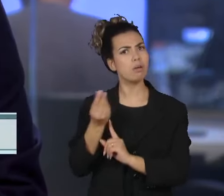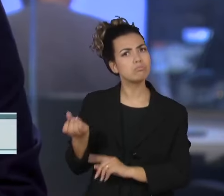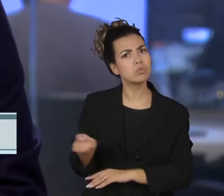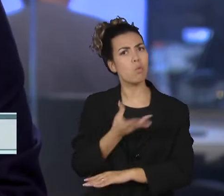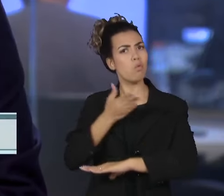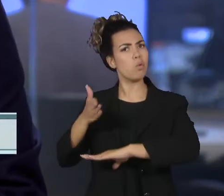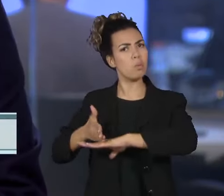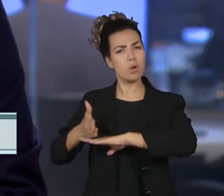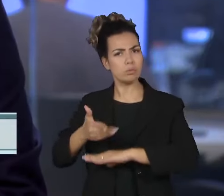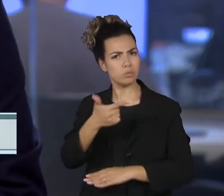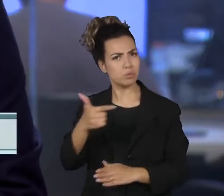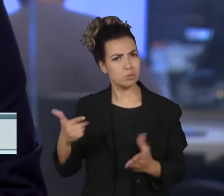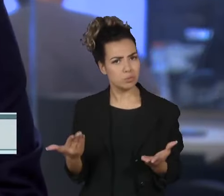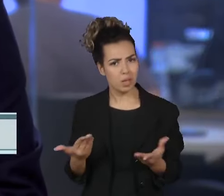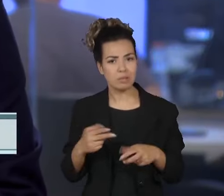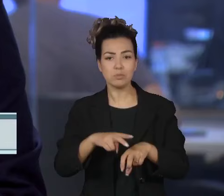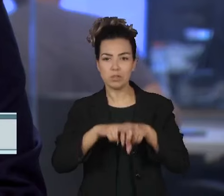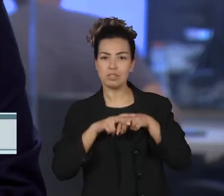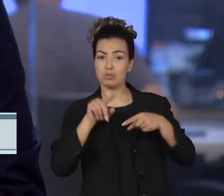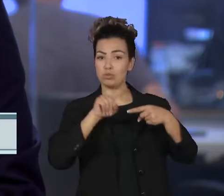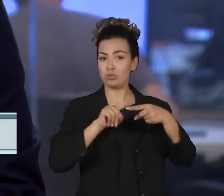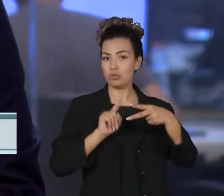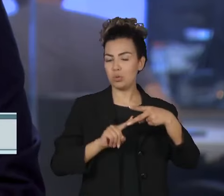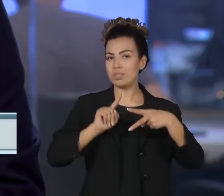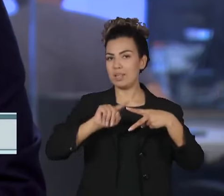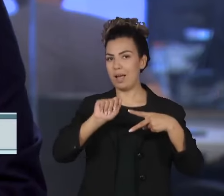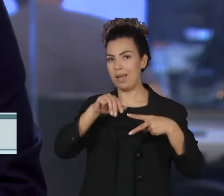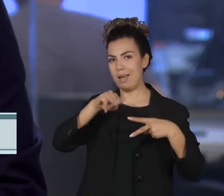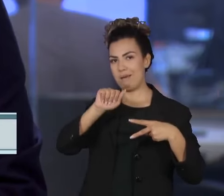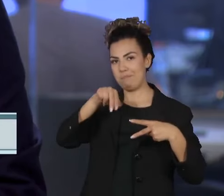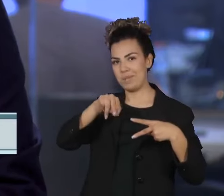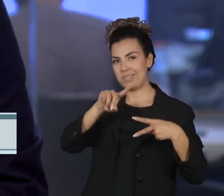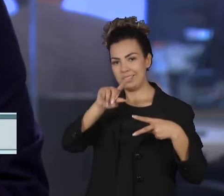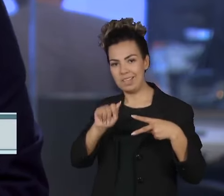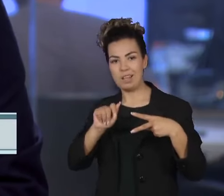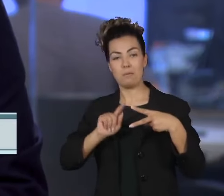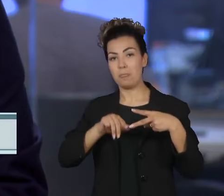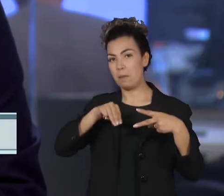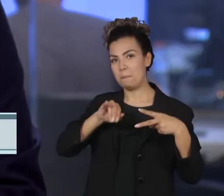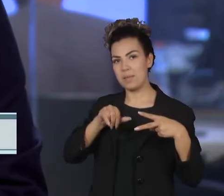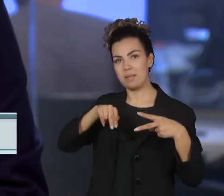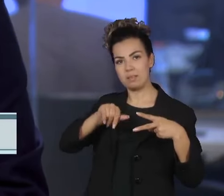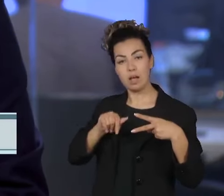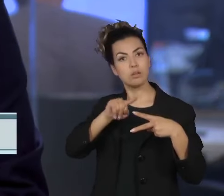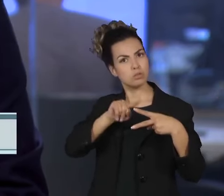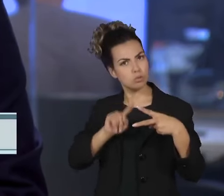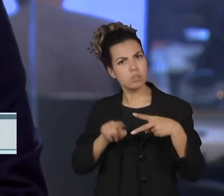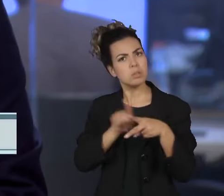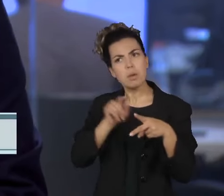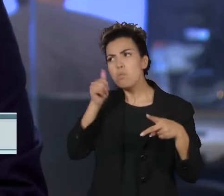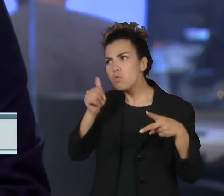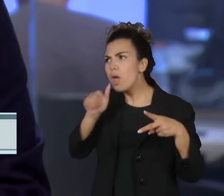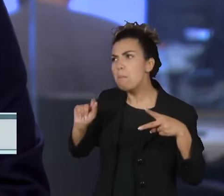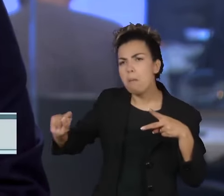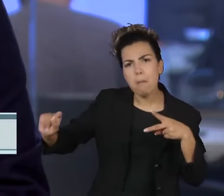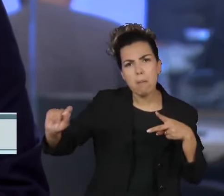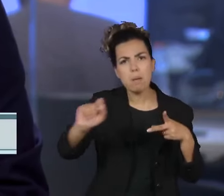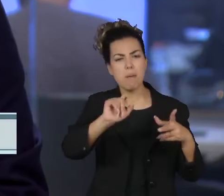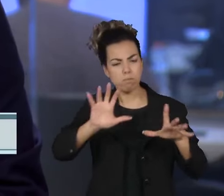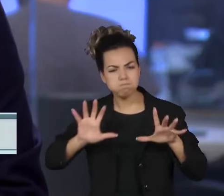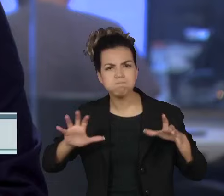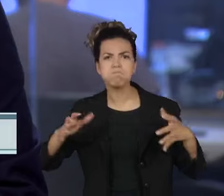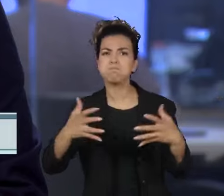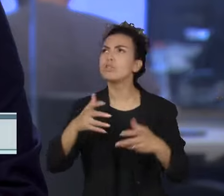Rodrigues e Amanda Panquil se uniram para criar a produtora Seiva Cultural, que reúne outras mulheres grafiteiras para